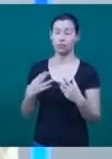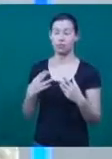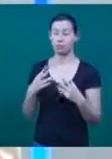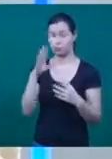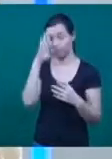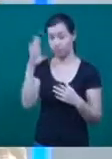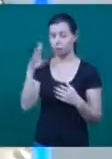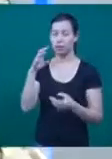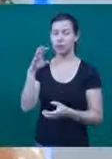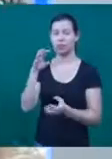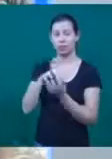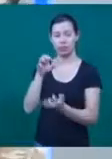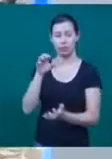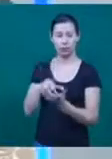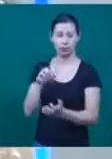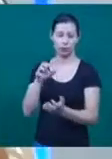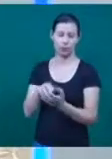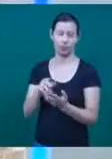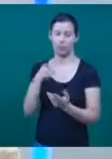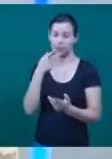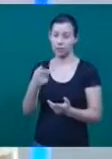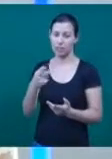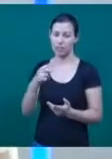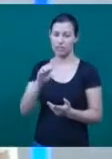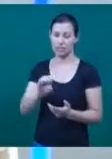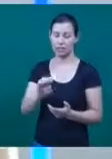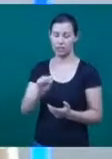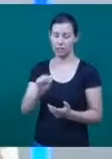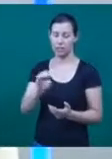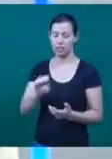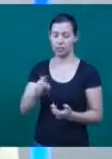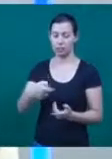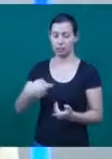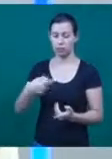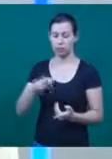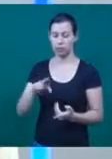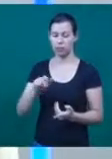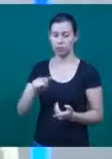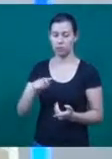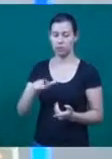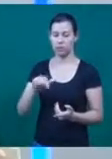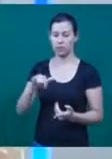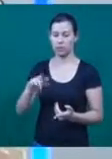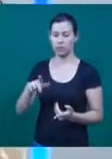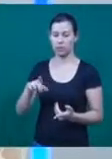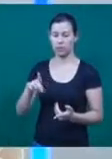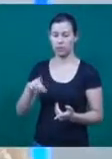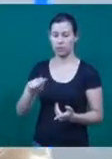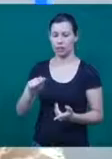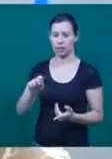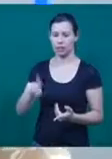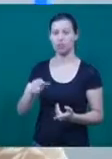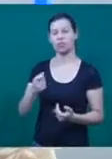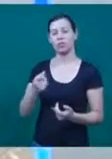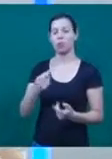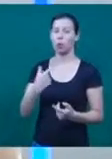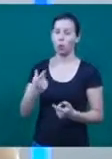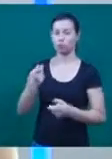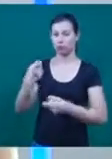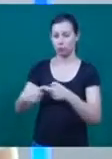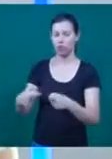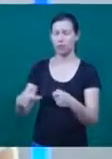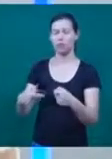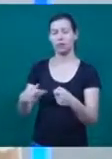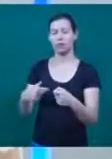tratando de sexualidade e sexo, muito maior ainda. E nós precisamos entender que a sexualidade faz parte da